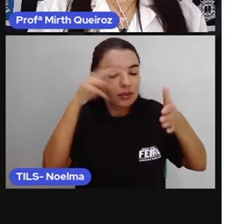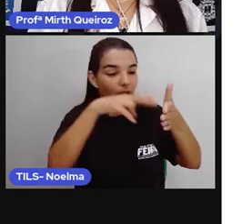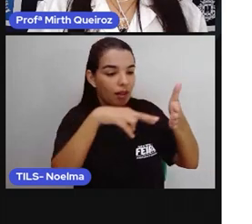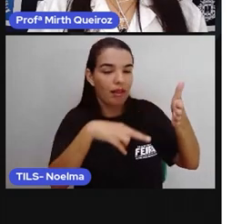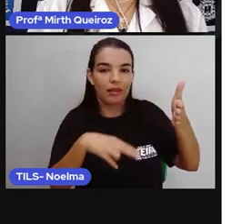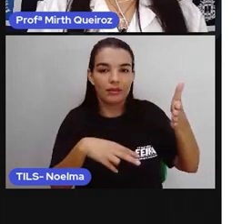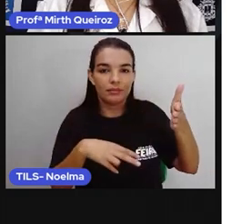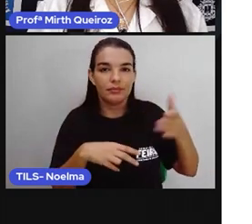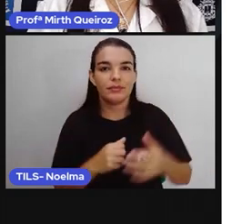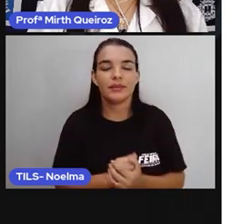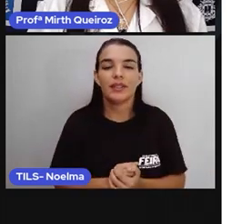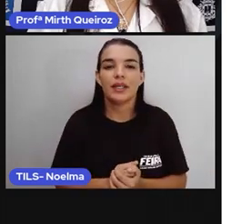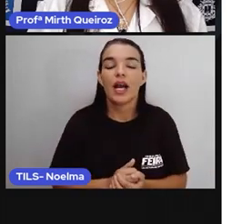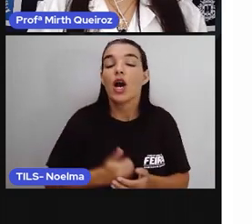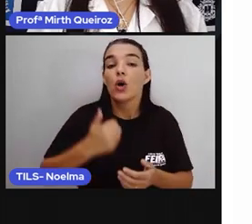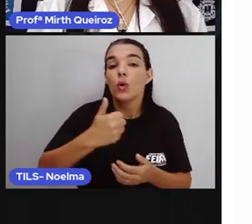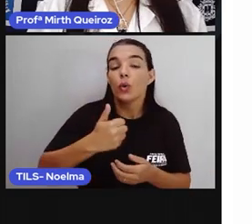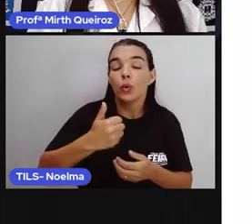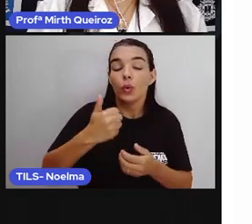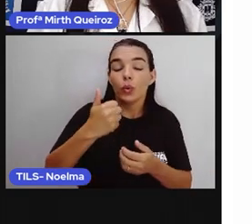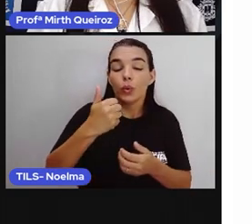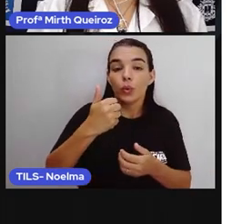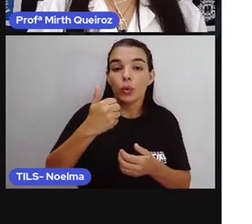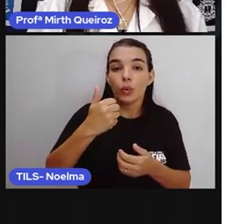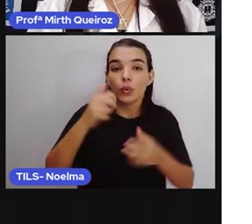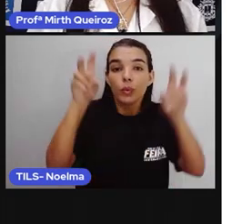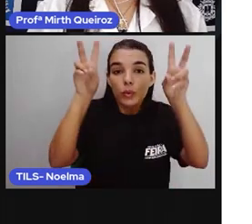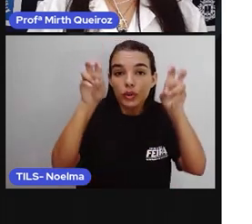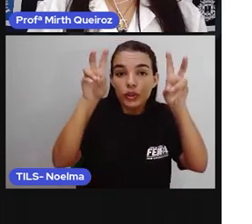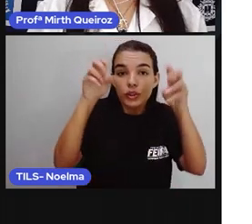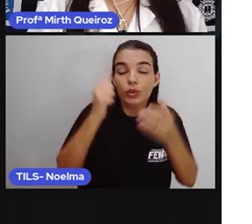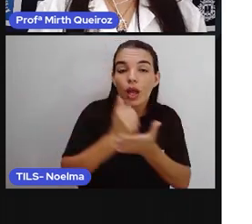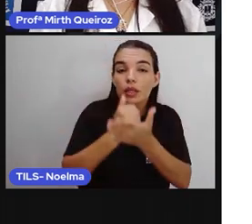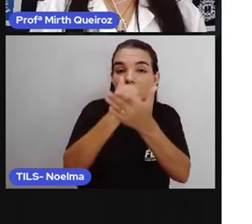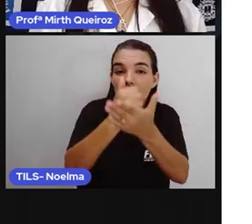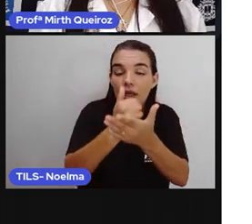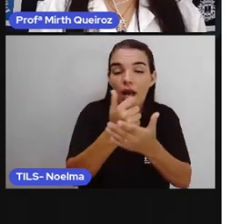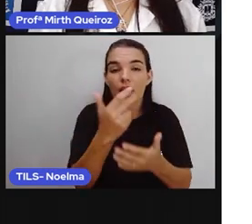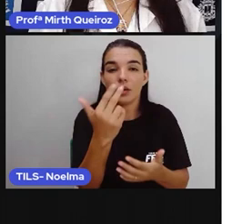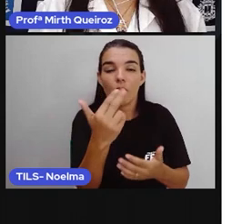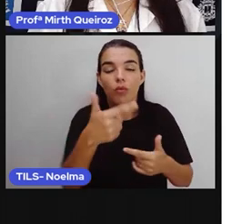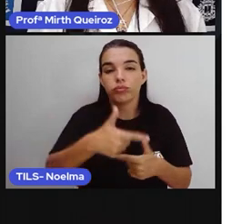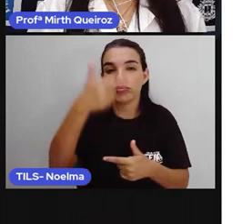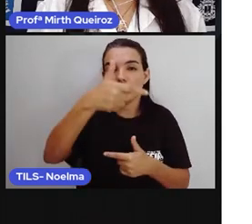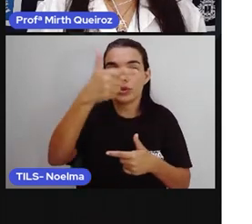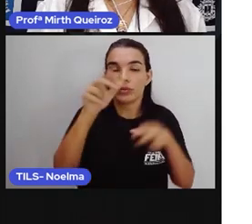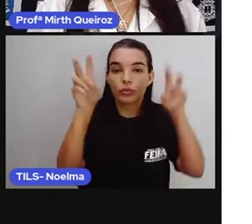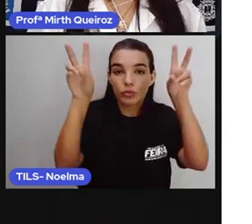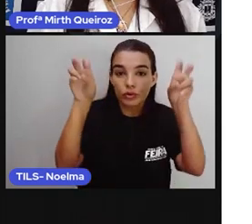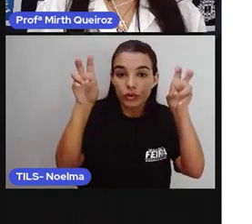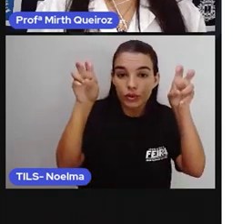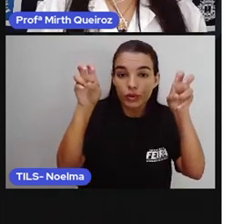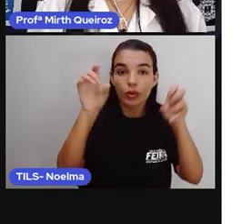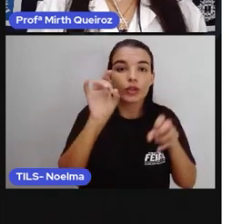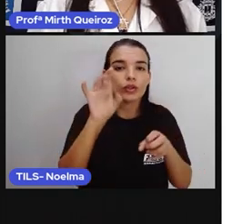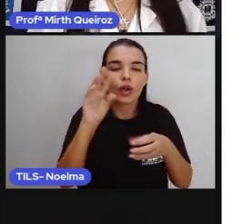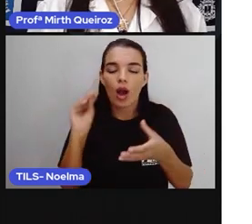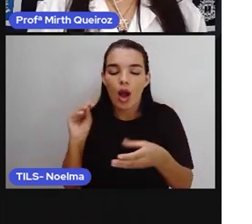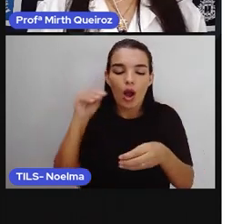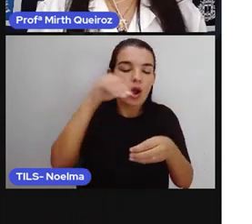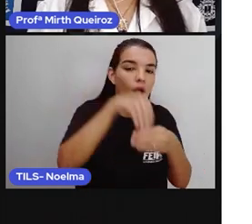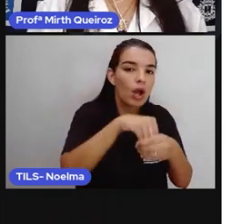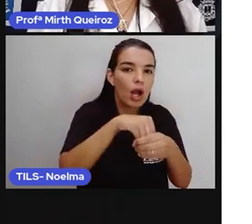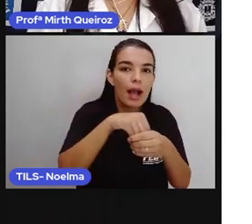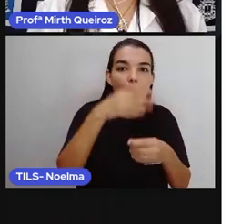Título auxiliar funciona como um complemento do principal, acrescentando-lhes algumas informações de modo a